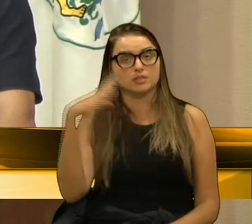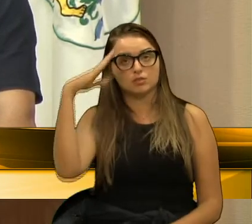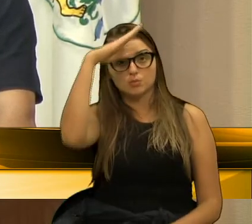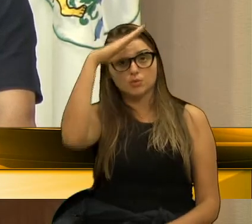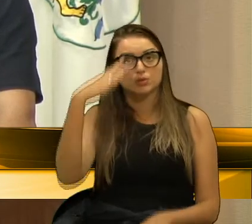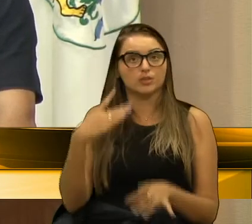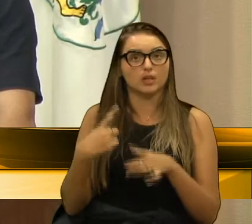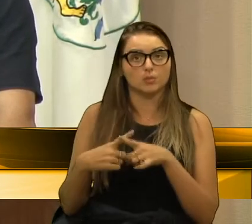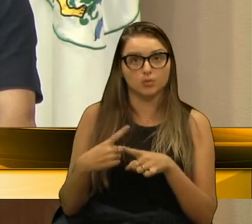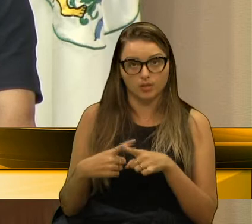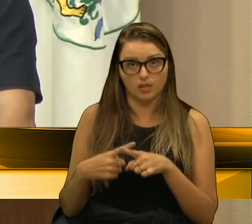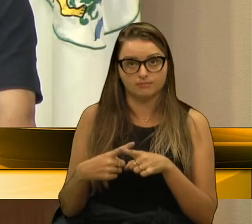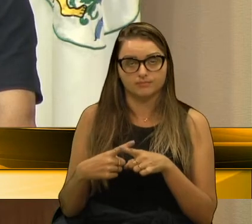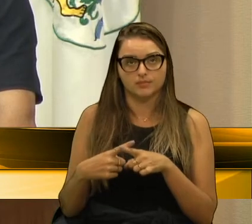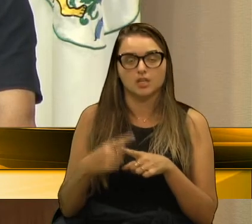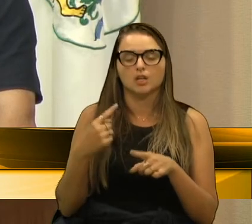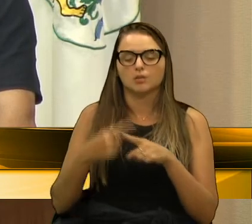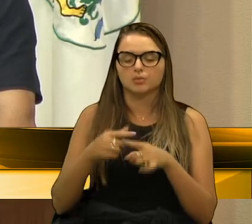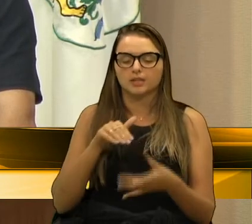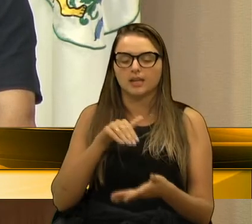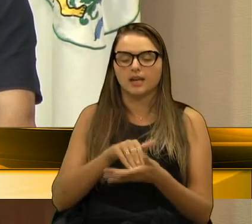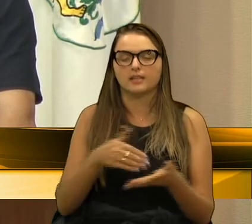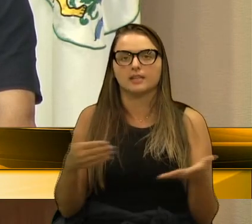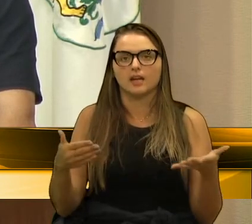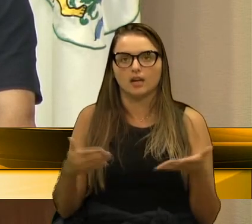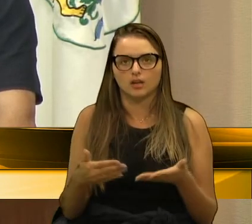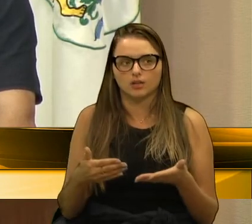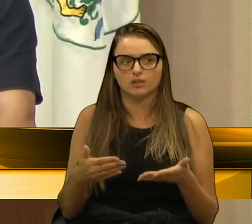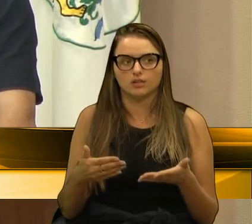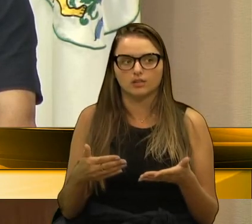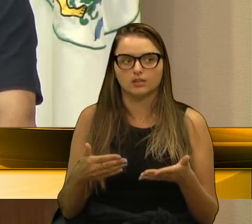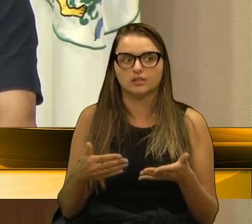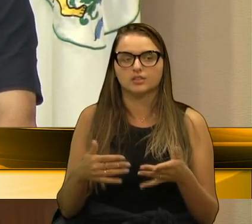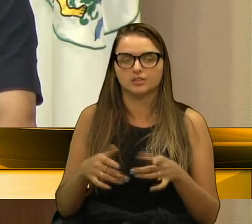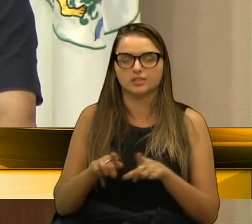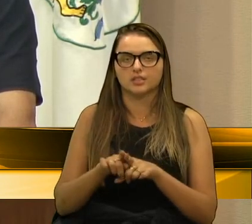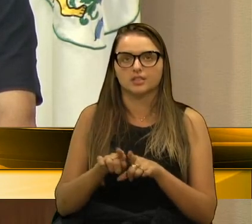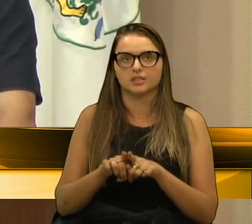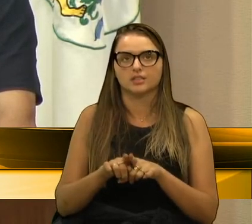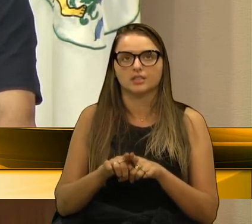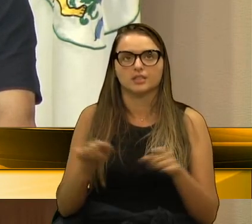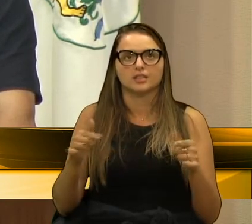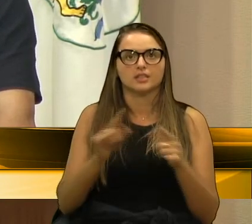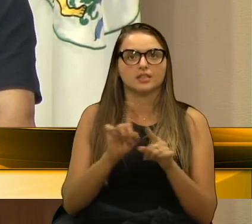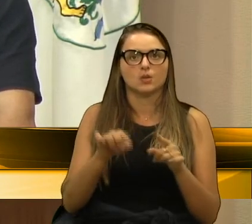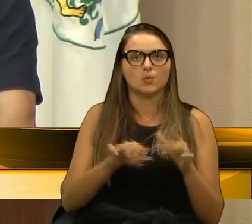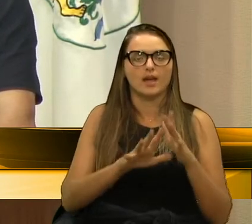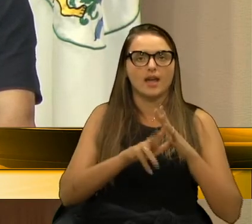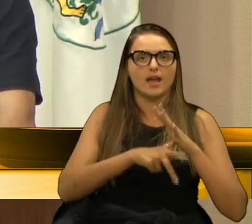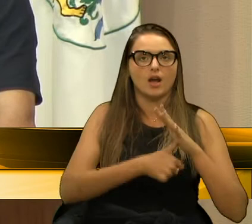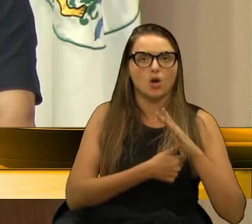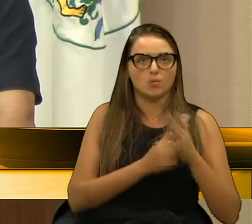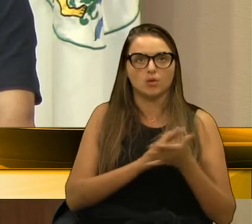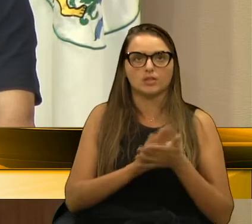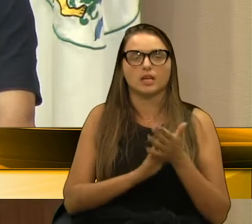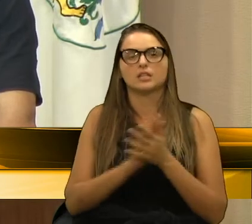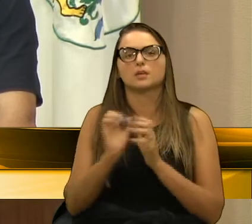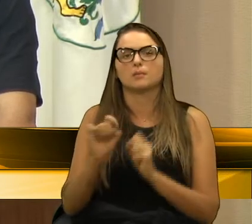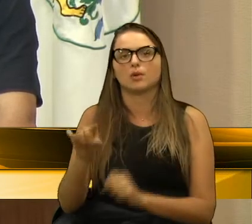porque até o presente momento, ele não demonstrou ser ladrão. Tá? Passo a palavra.